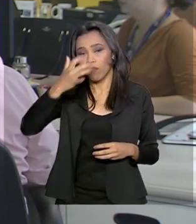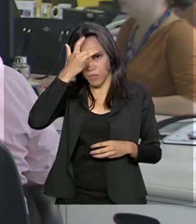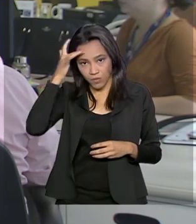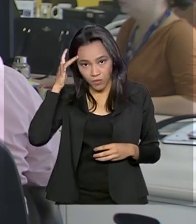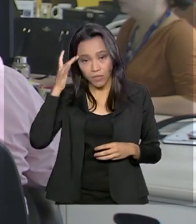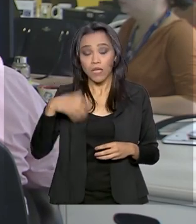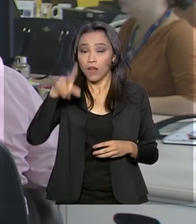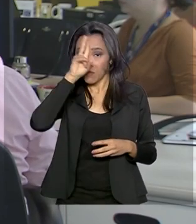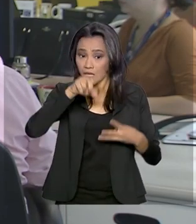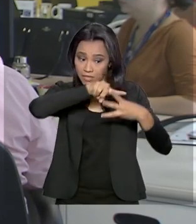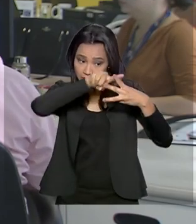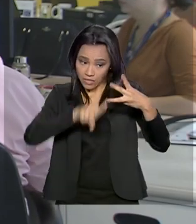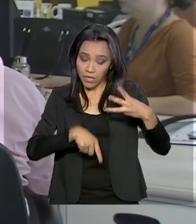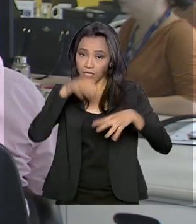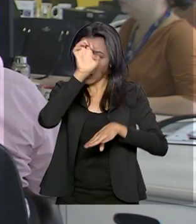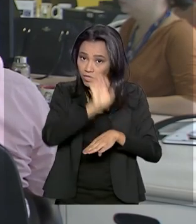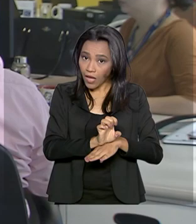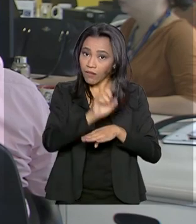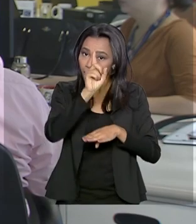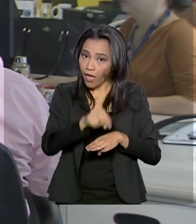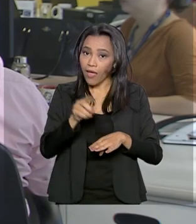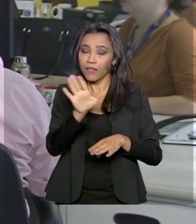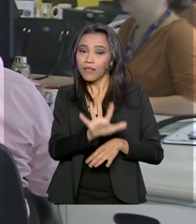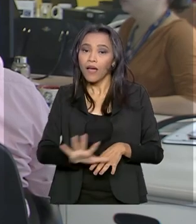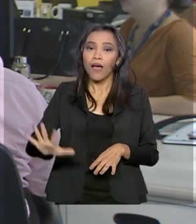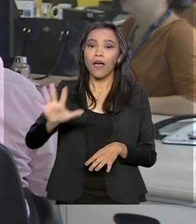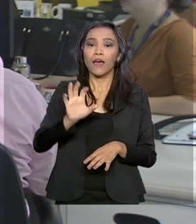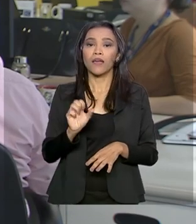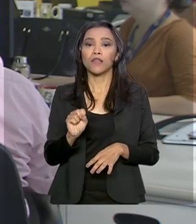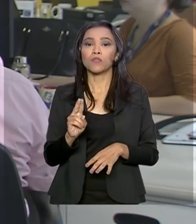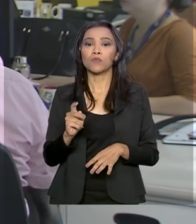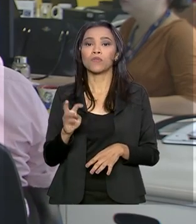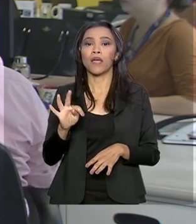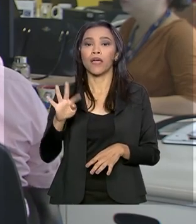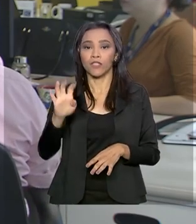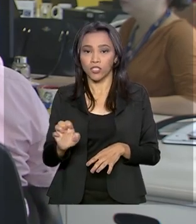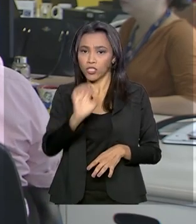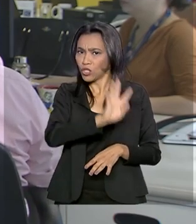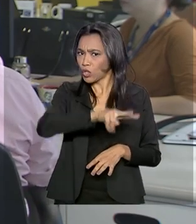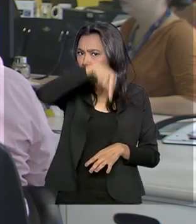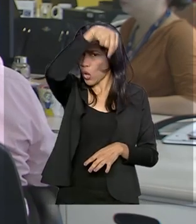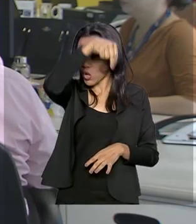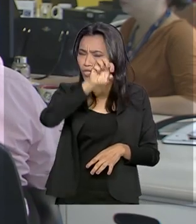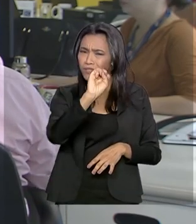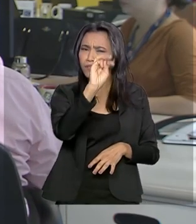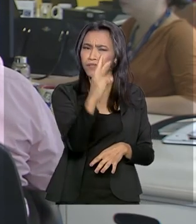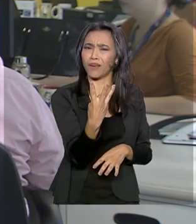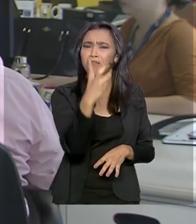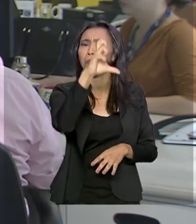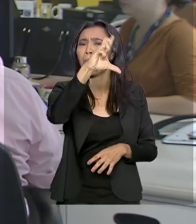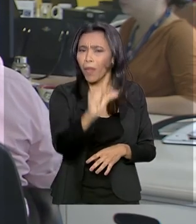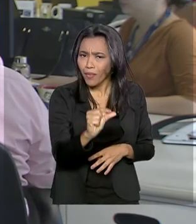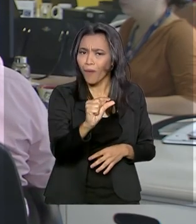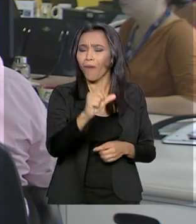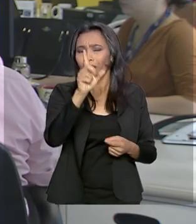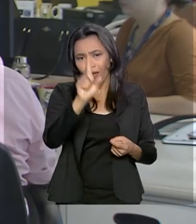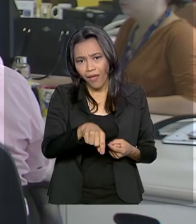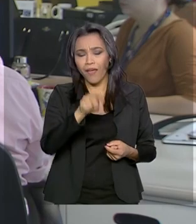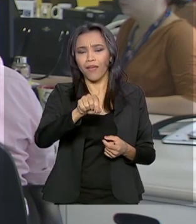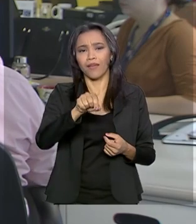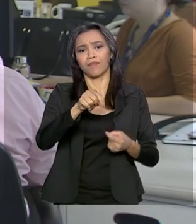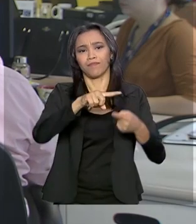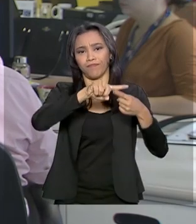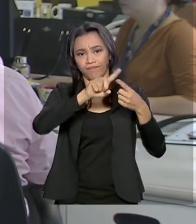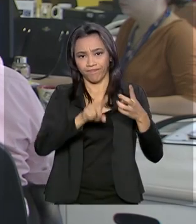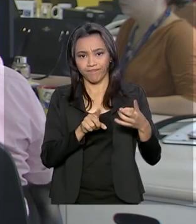Lembrando que esses três estados ficam na região sudeste. E no norte, estão os três estados com a menor população. São eles em